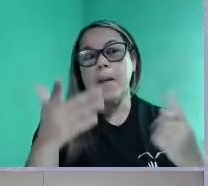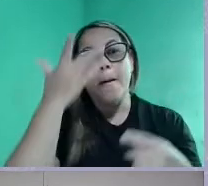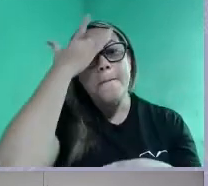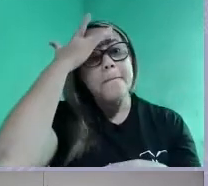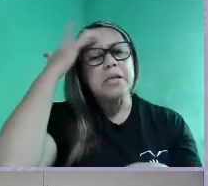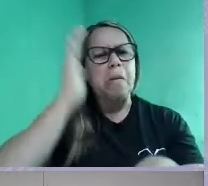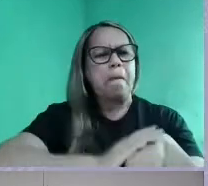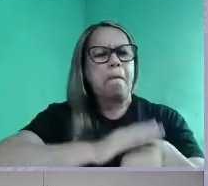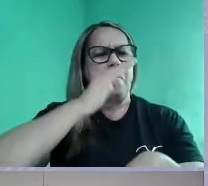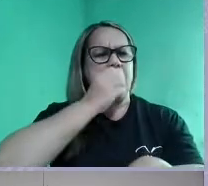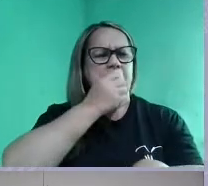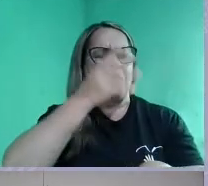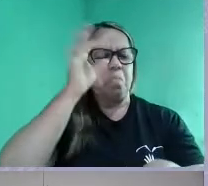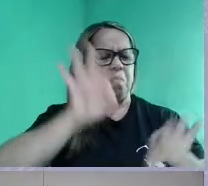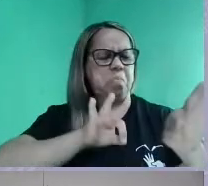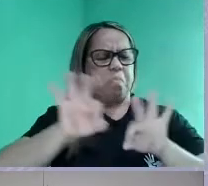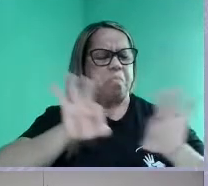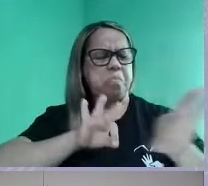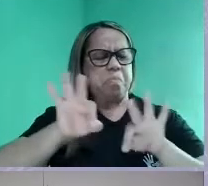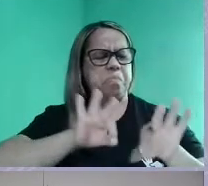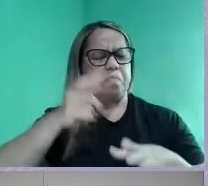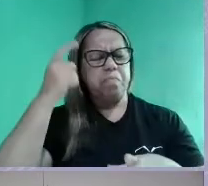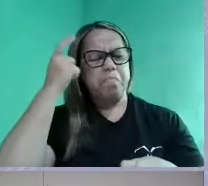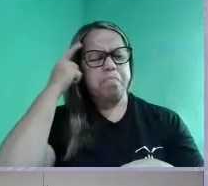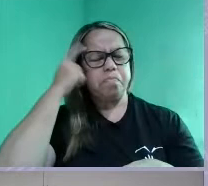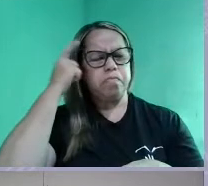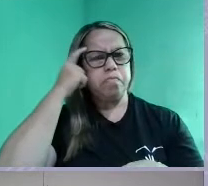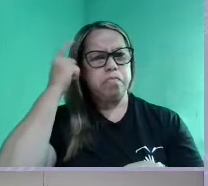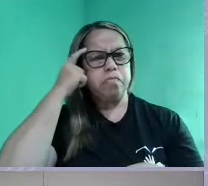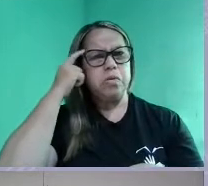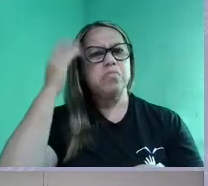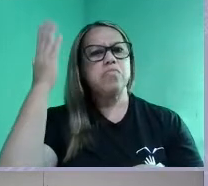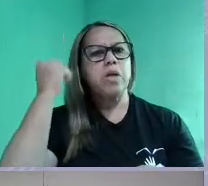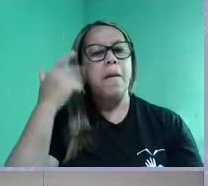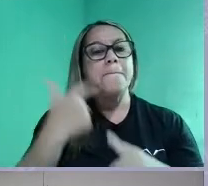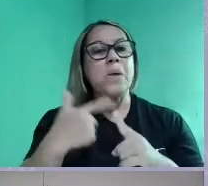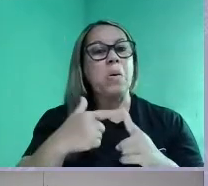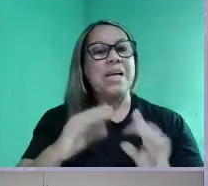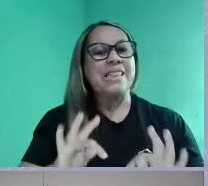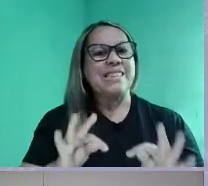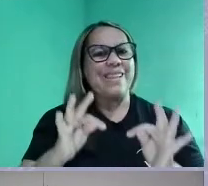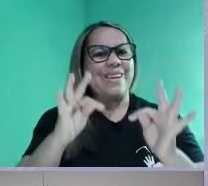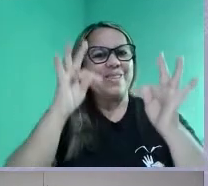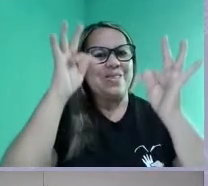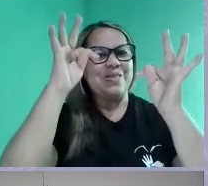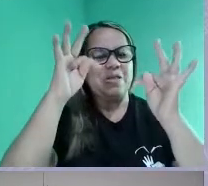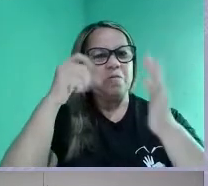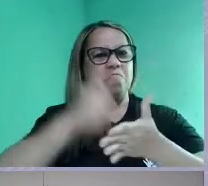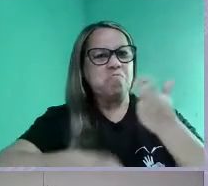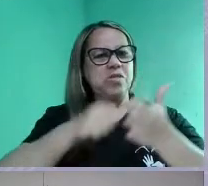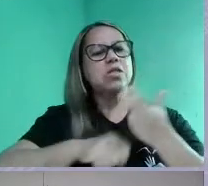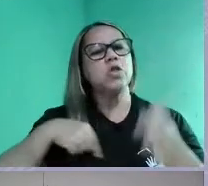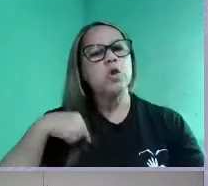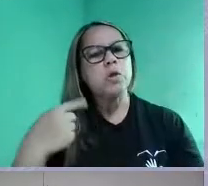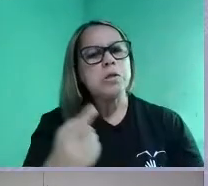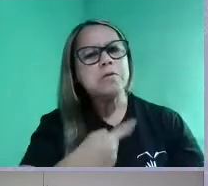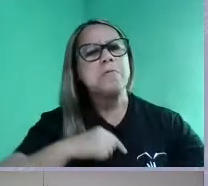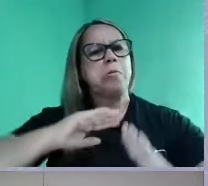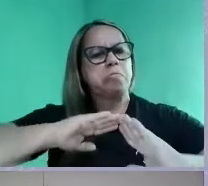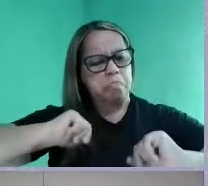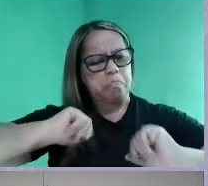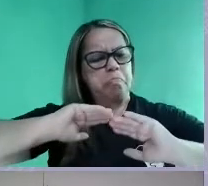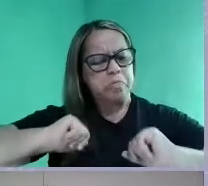preparadas, com raciocínio lógico mais aviçado, porque a tecnologia nos pede isso, nos solicita isso da gente,